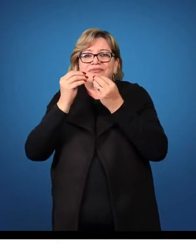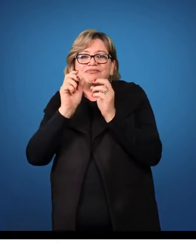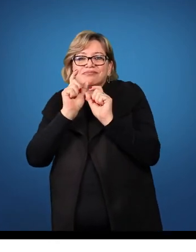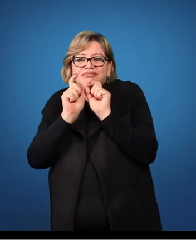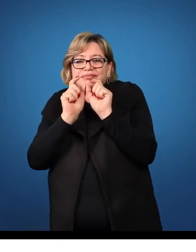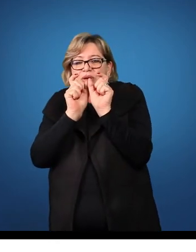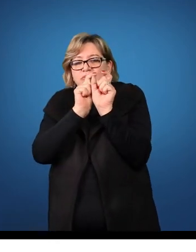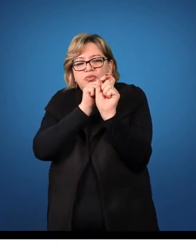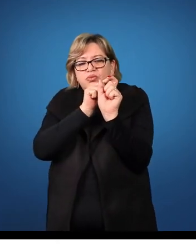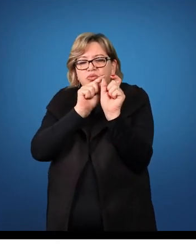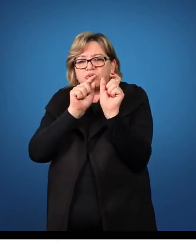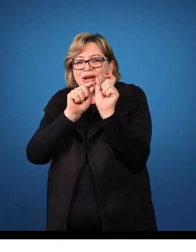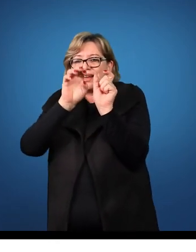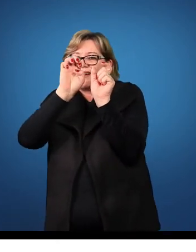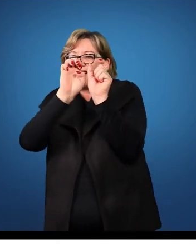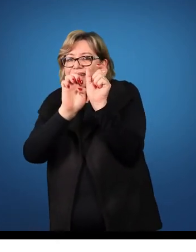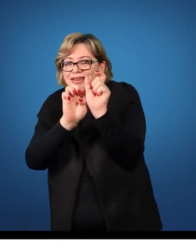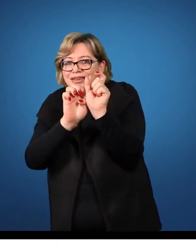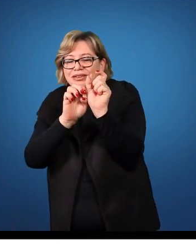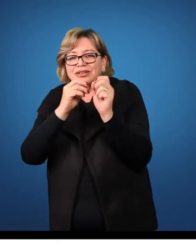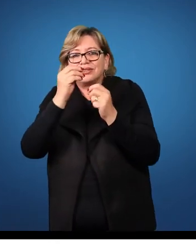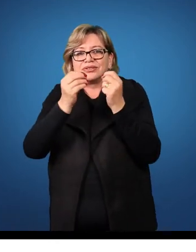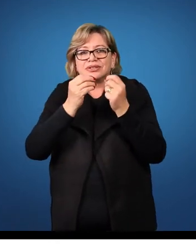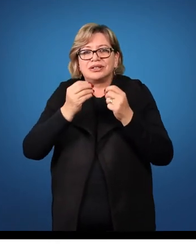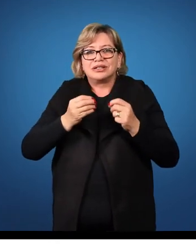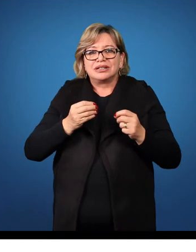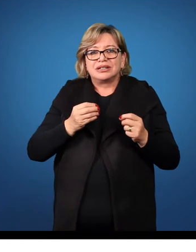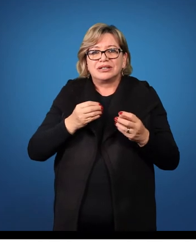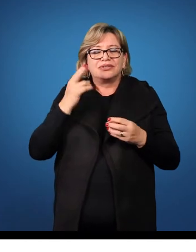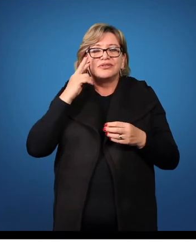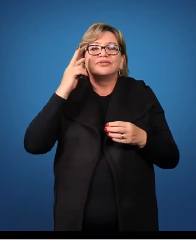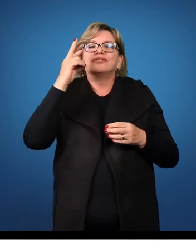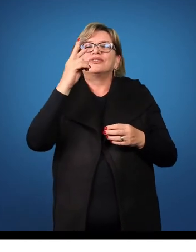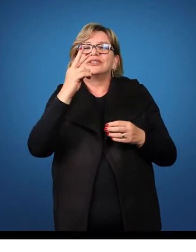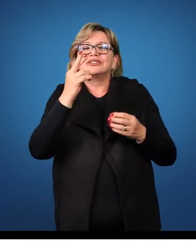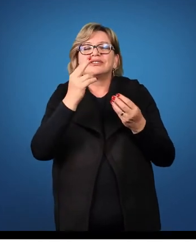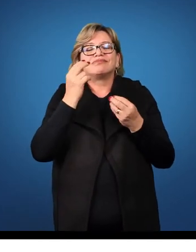e. Fulmene.